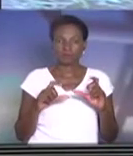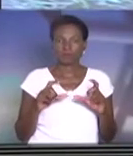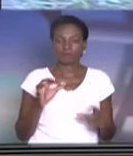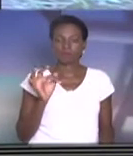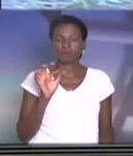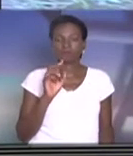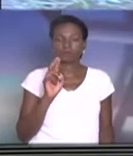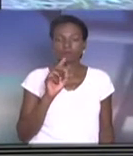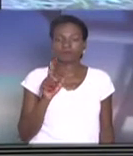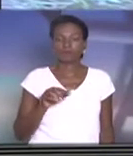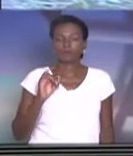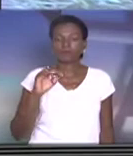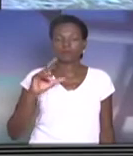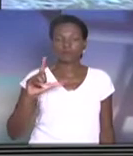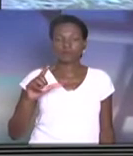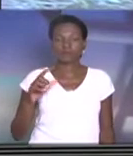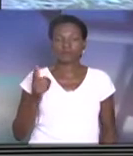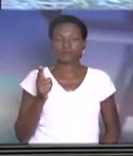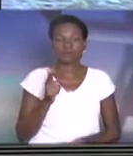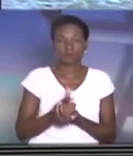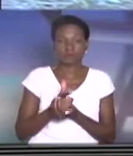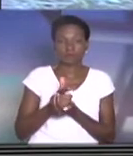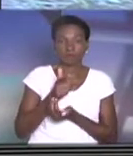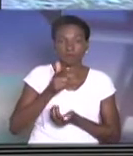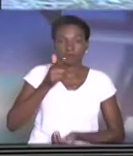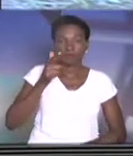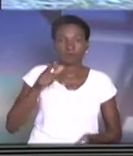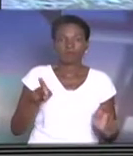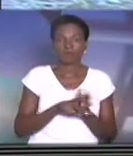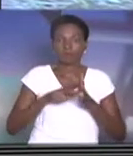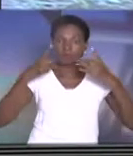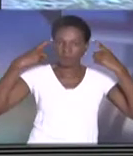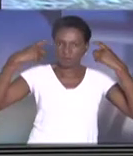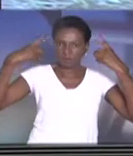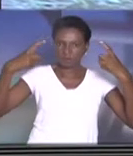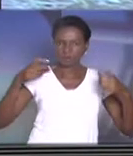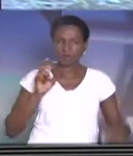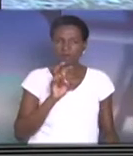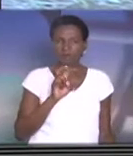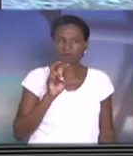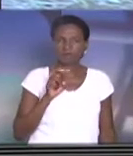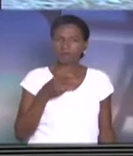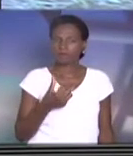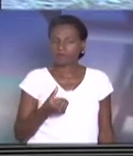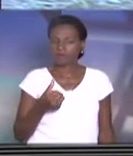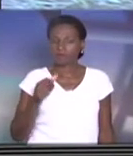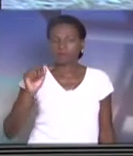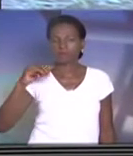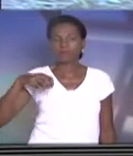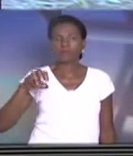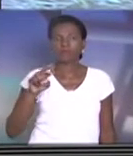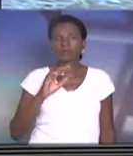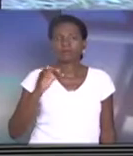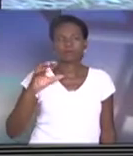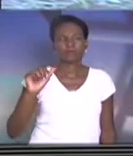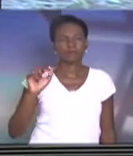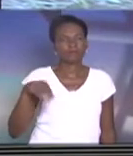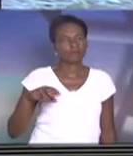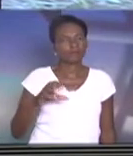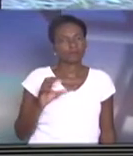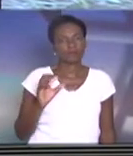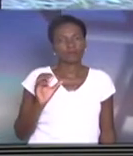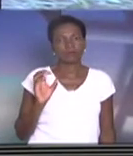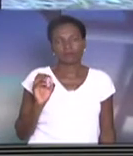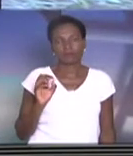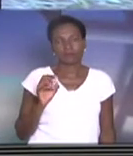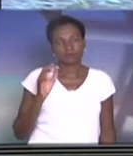fuzis apreendidos, armamento de guerra. salvo engano, é um fuzil 556 americano. Acho que é isso mesmo. É, acho que é